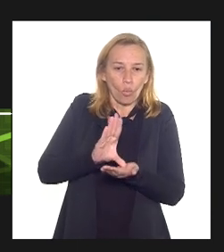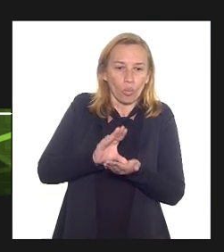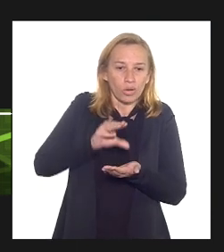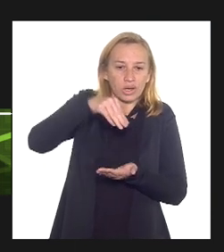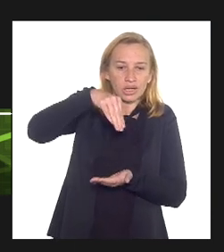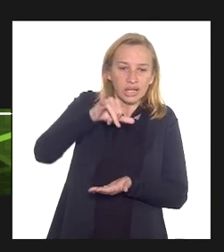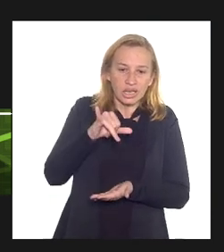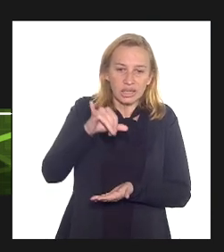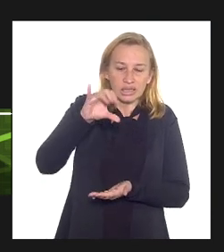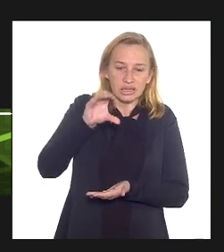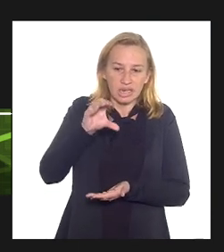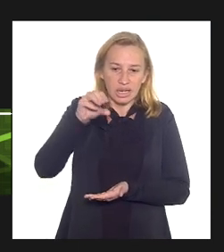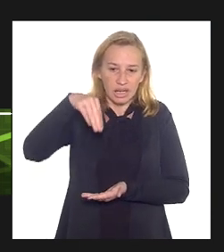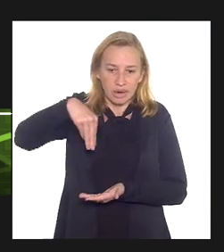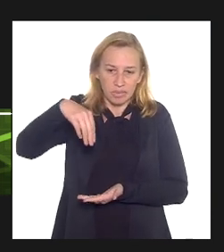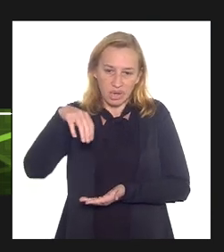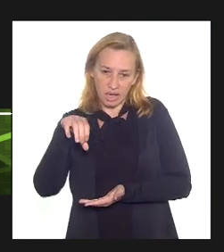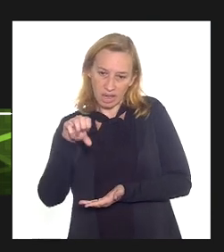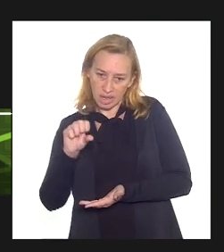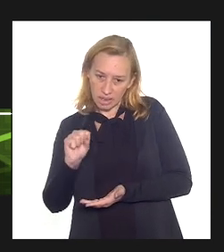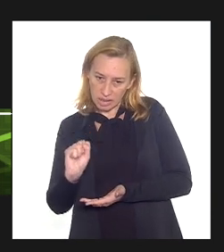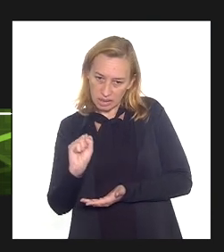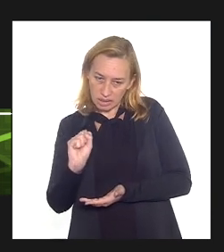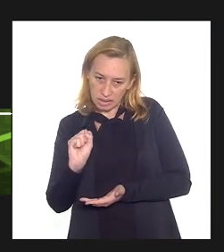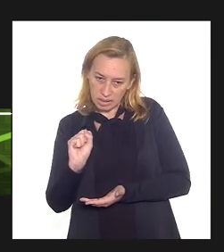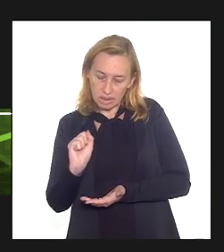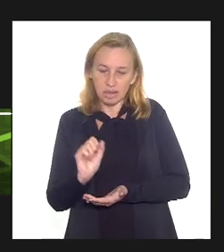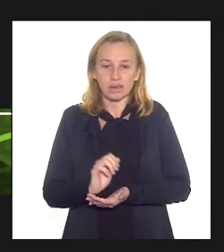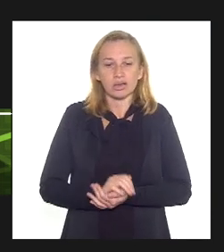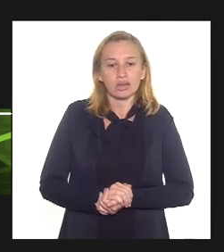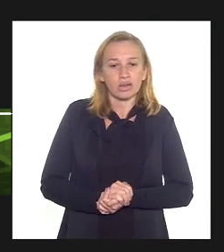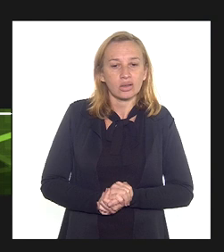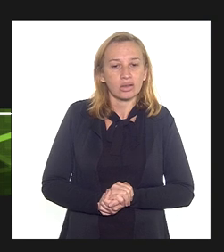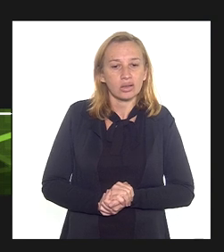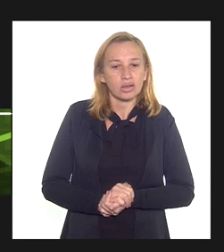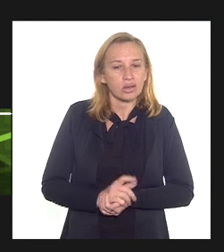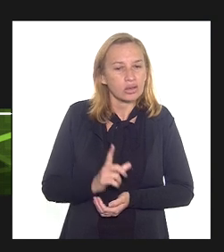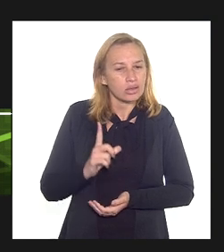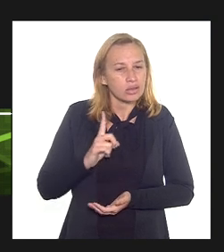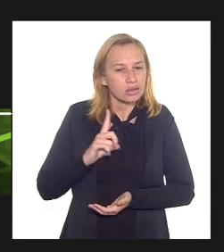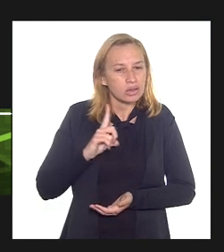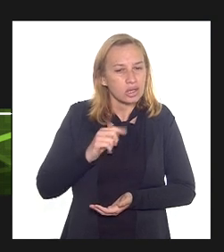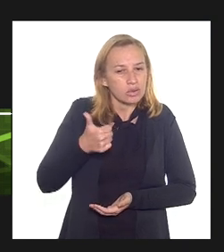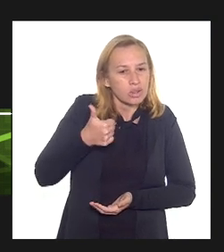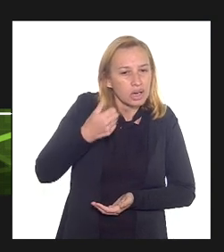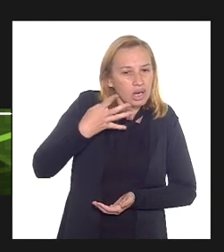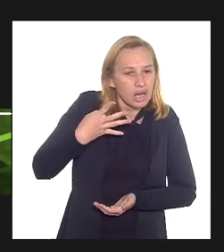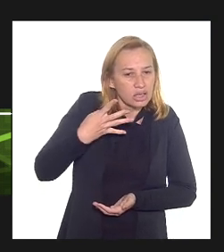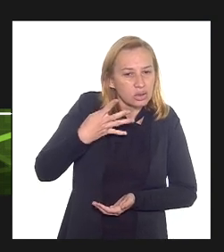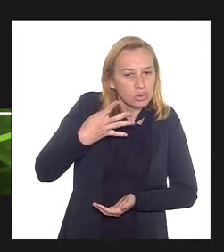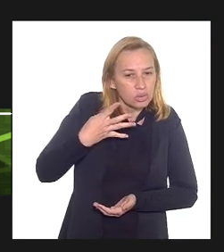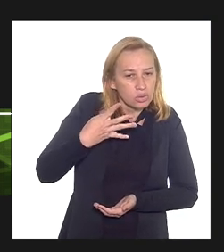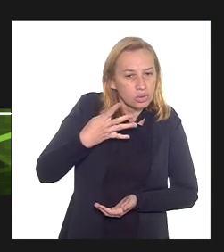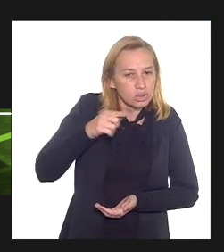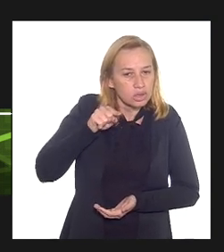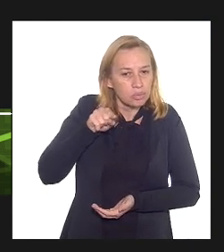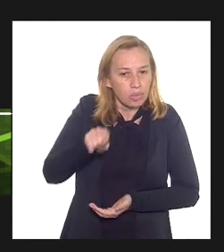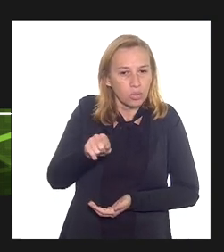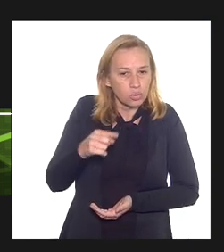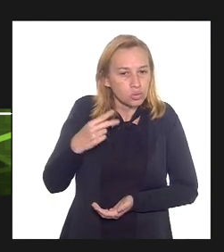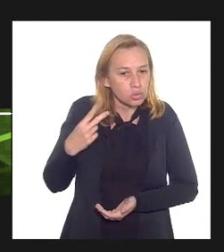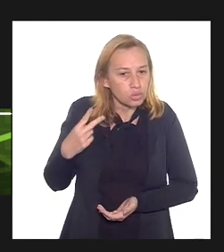45 bilhões nós temos 14 bilhões 14,2